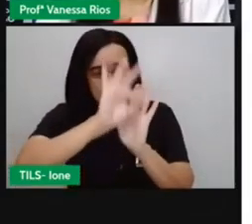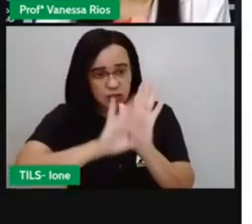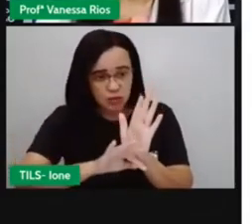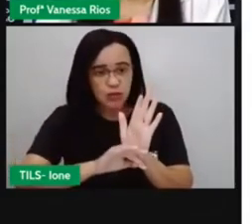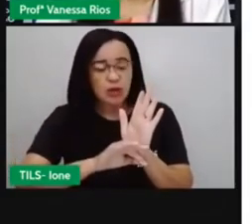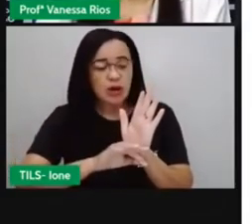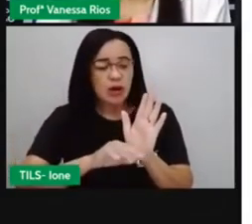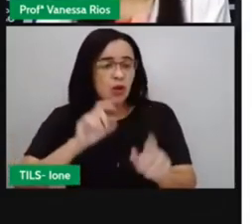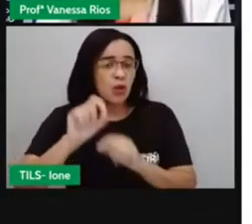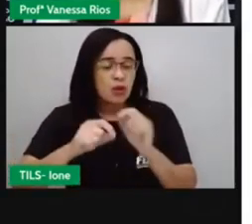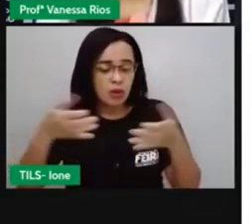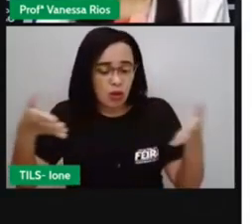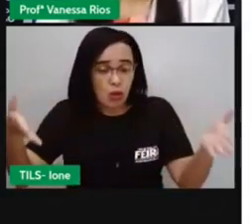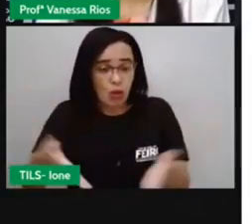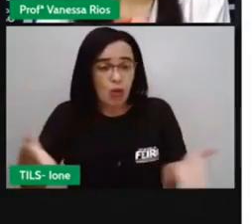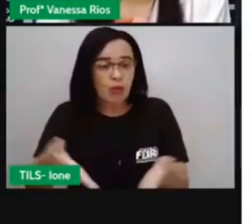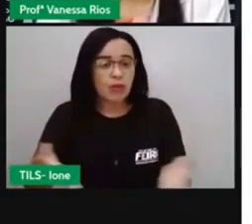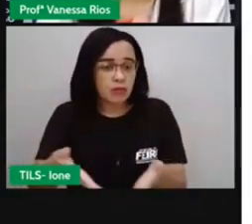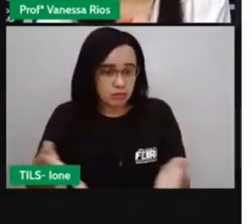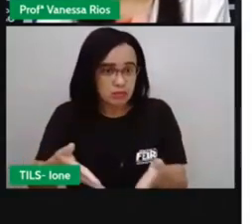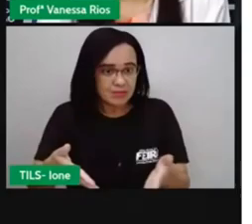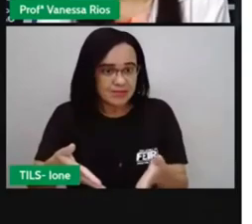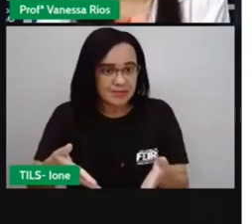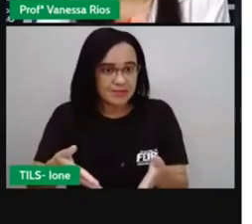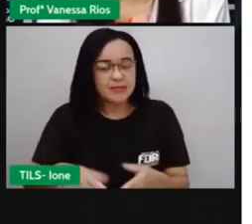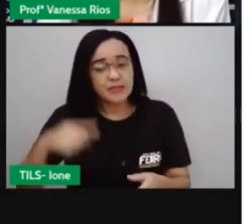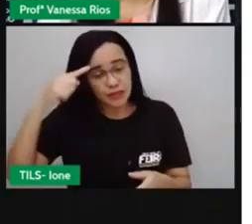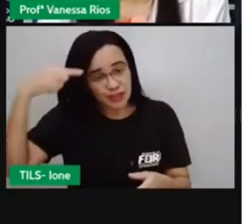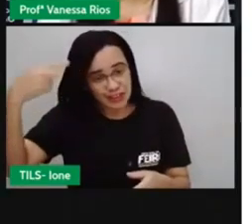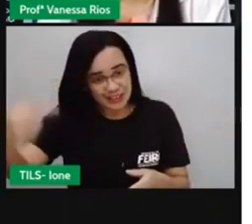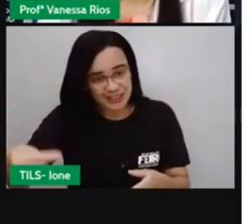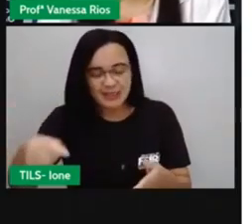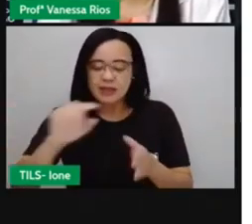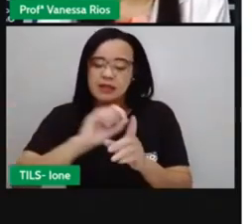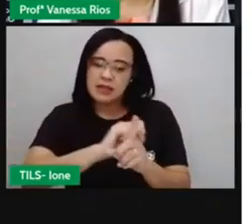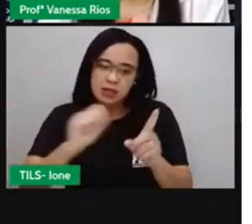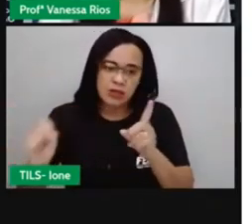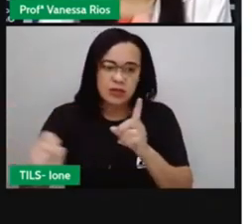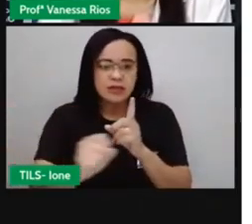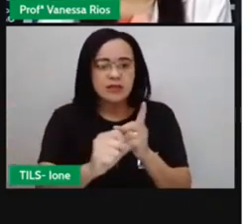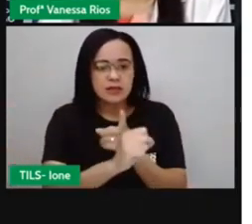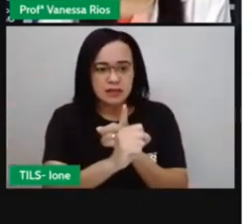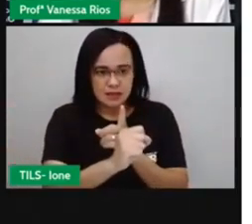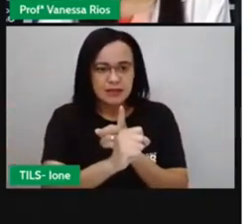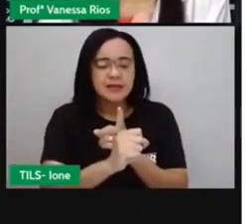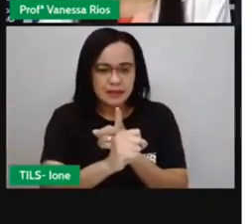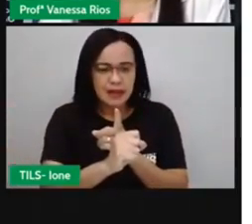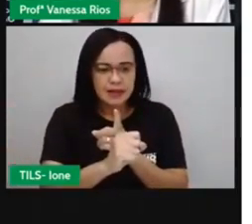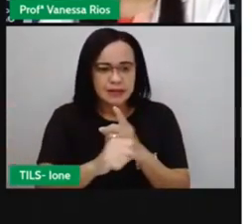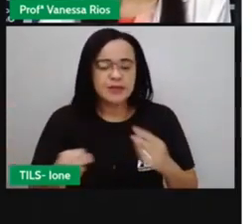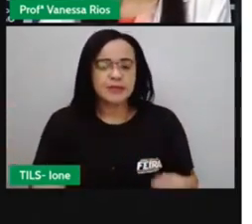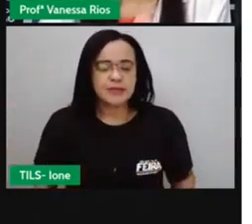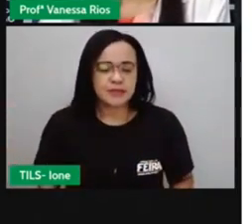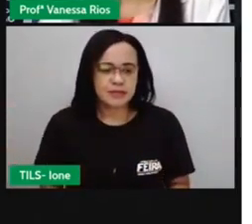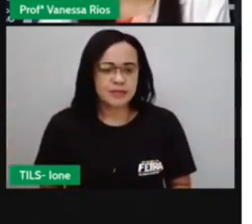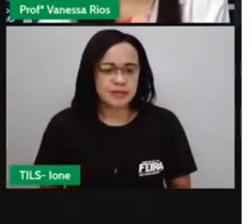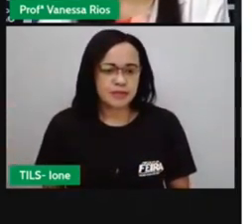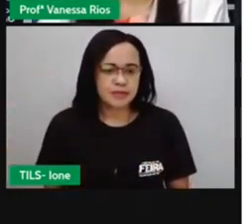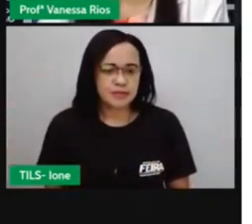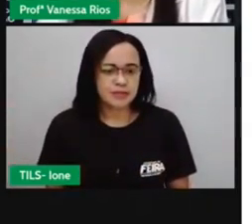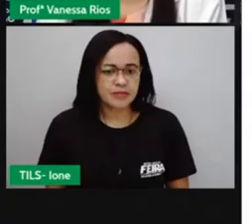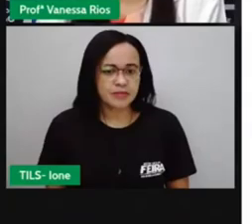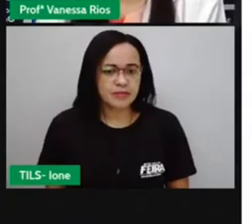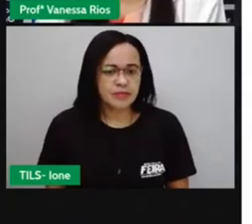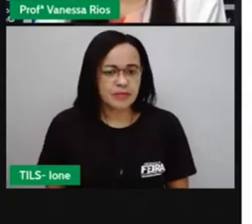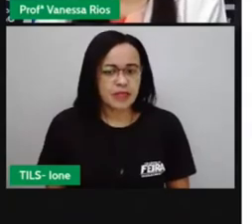assuntos do momento, do dia a dia de uma sociedade. São os assuntos do cotidiano. E